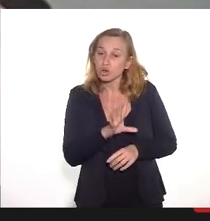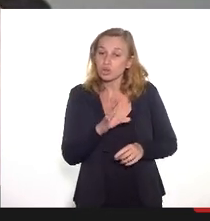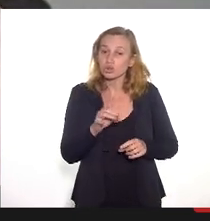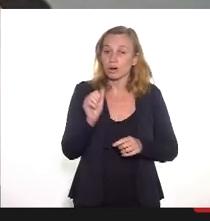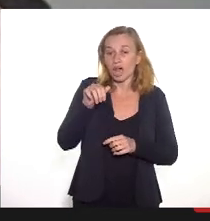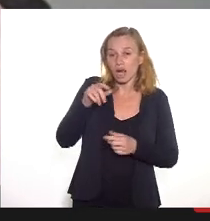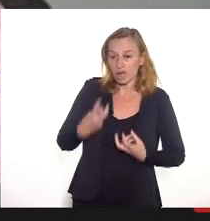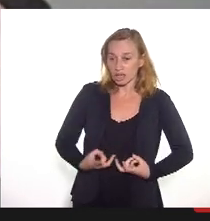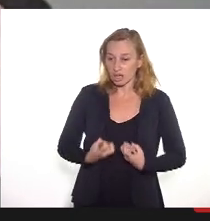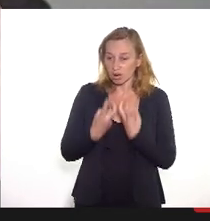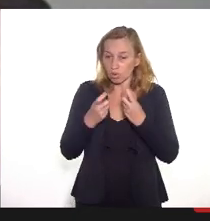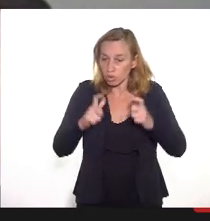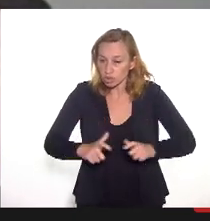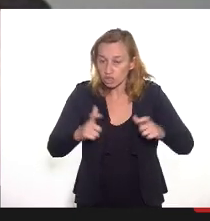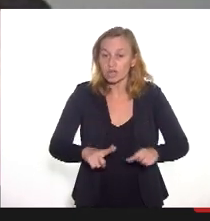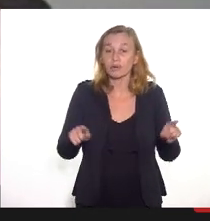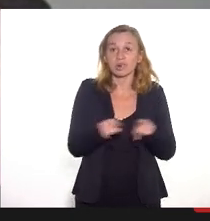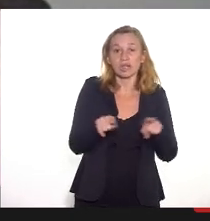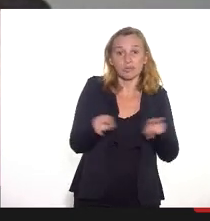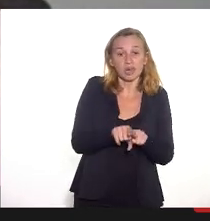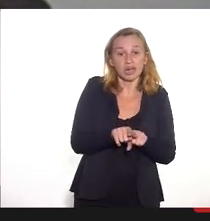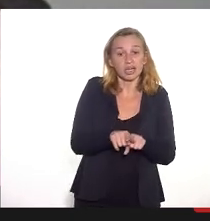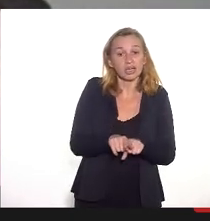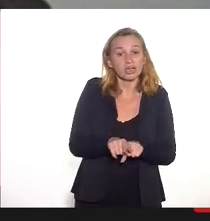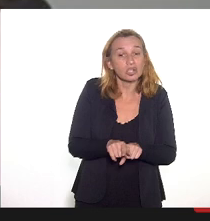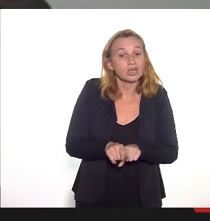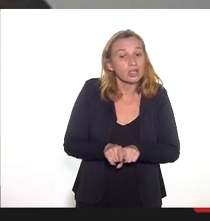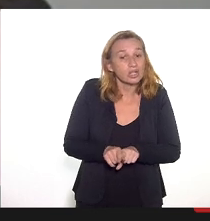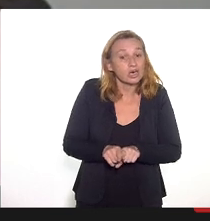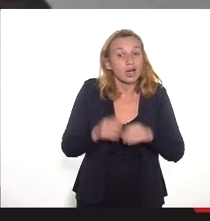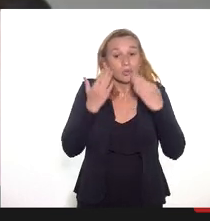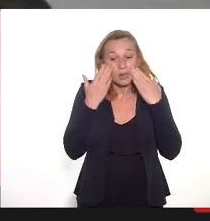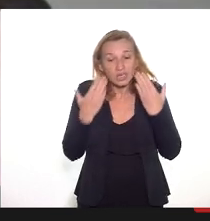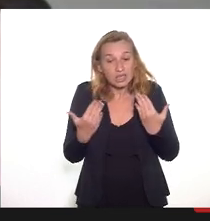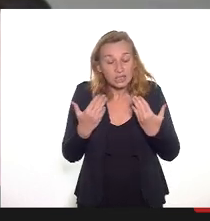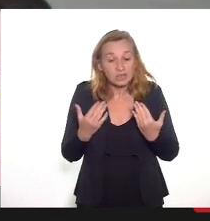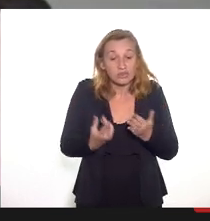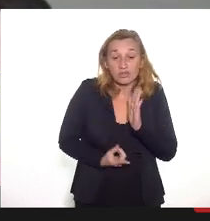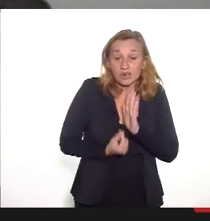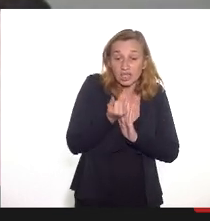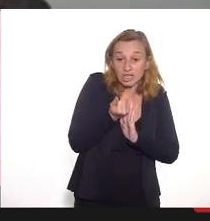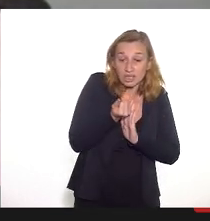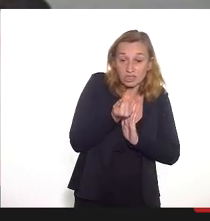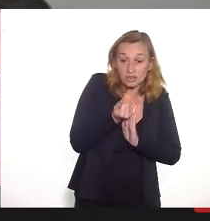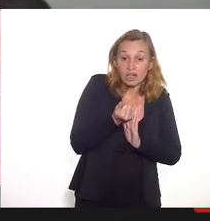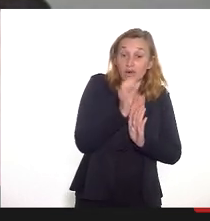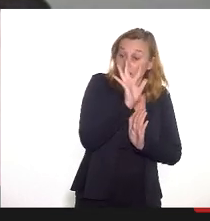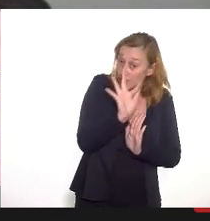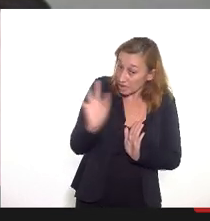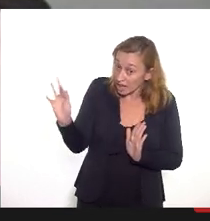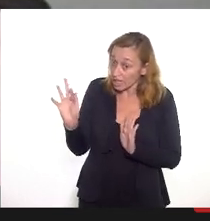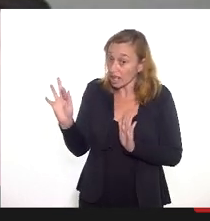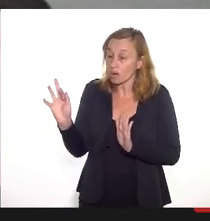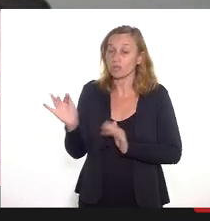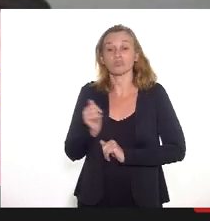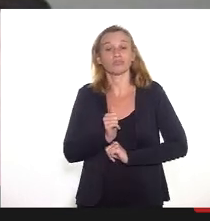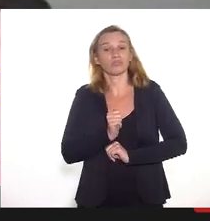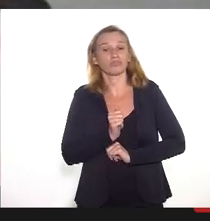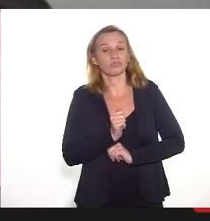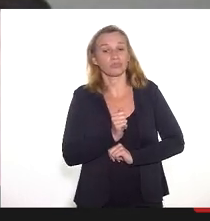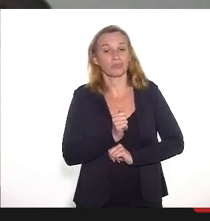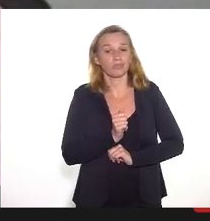oncologia, como também prestei atenção no que foi apresentado que o financiamento federal, financiamento federal,